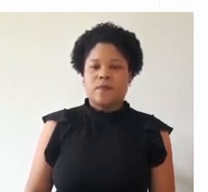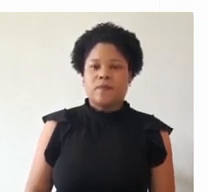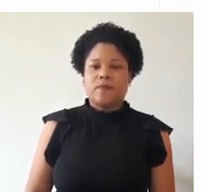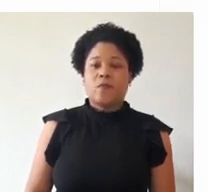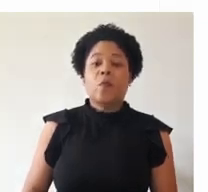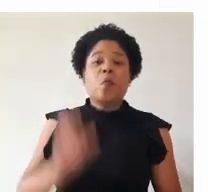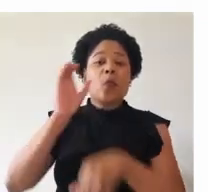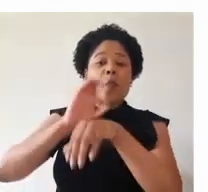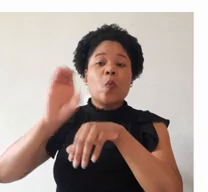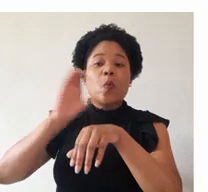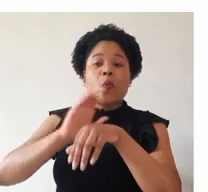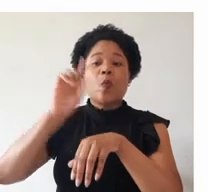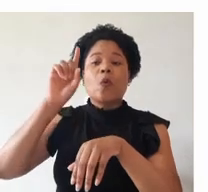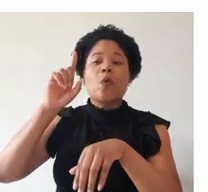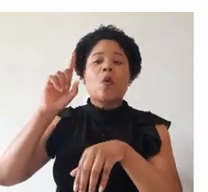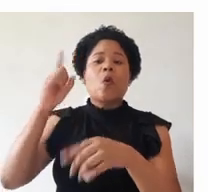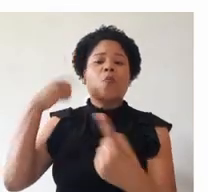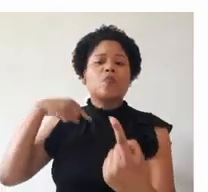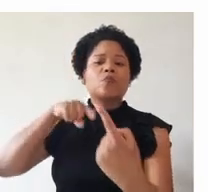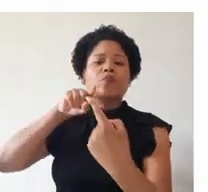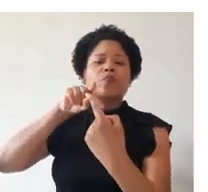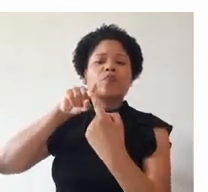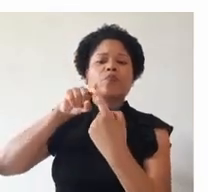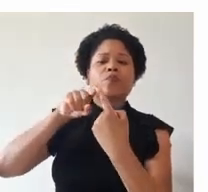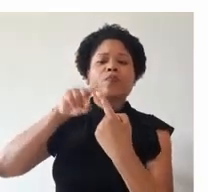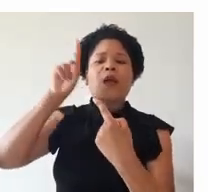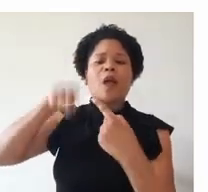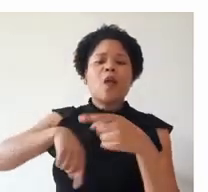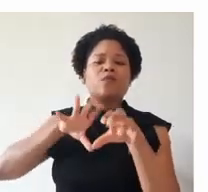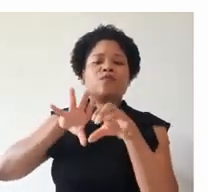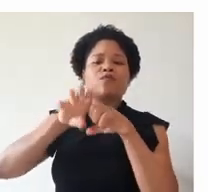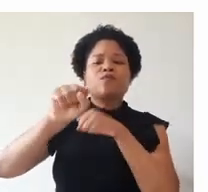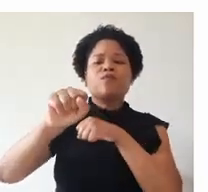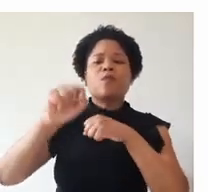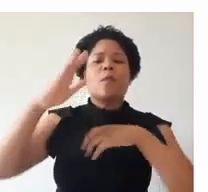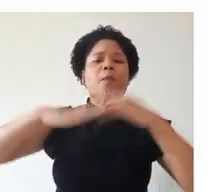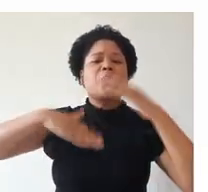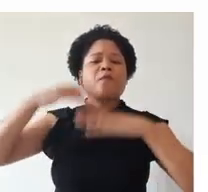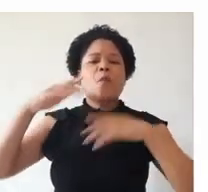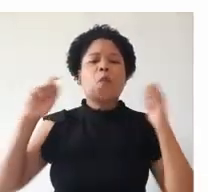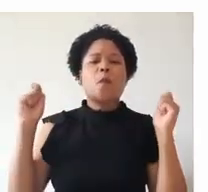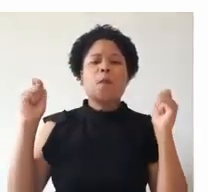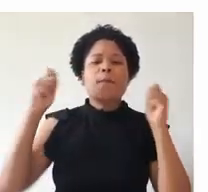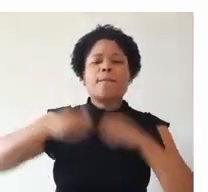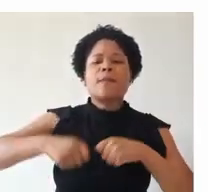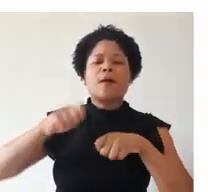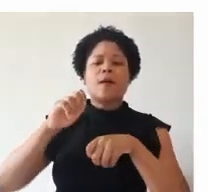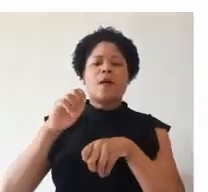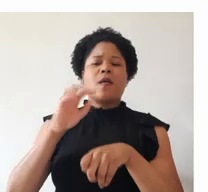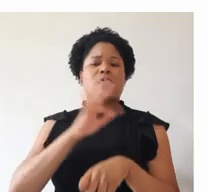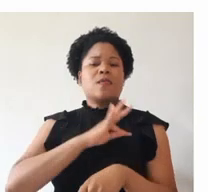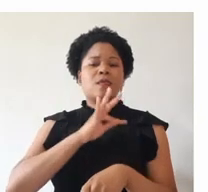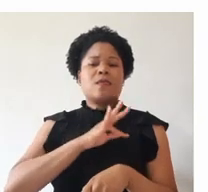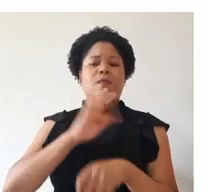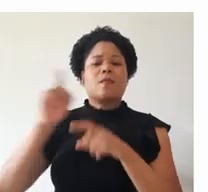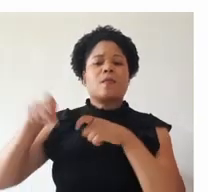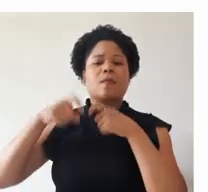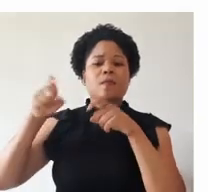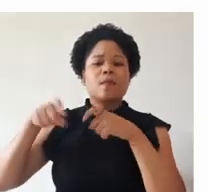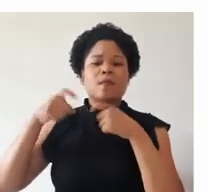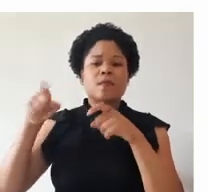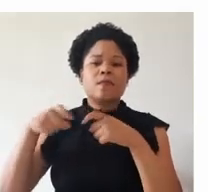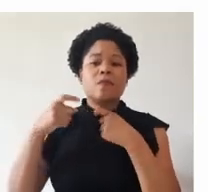O curso tem como objetivo formar profissionais com competência técnica em